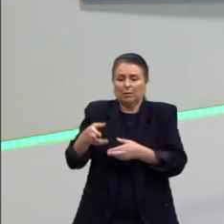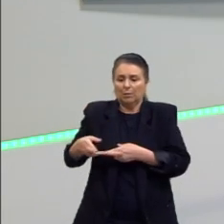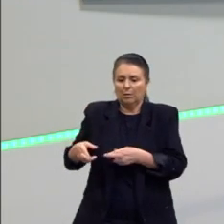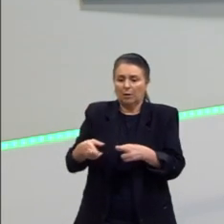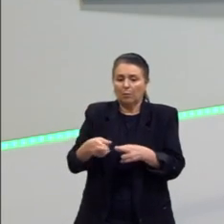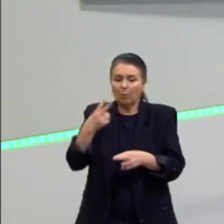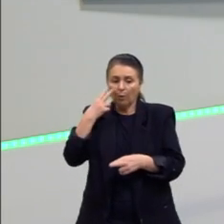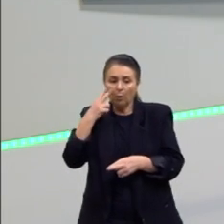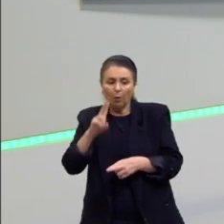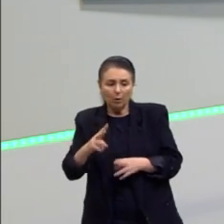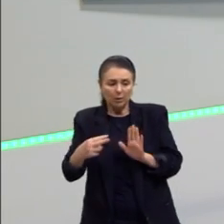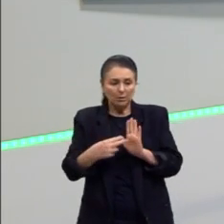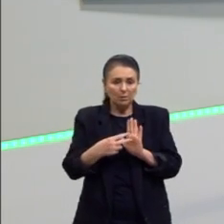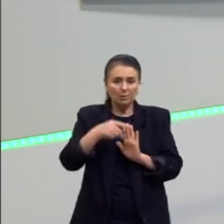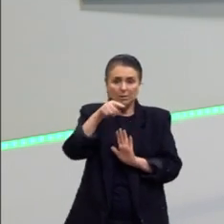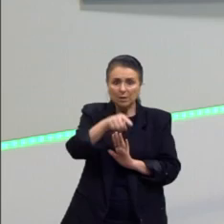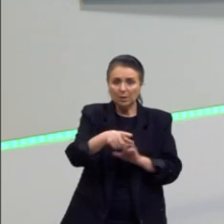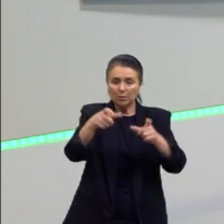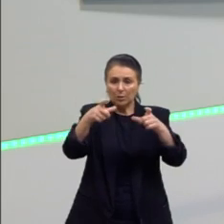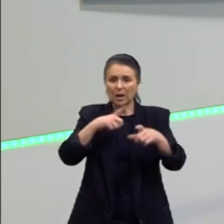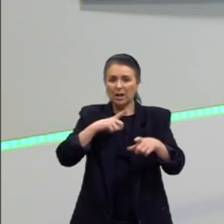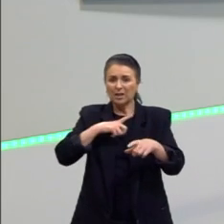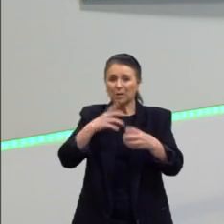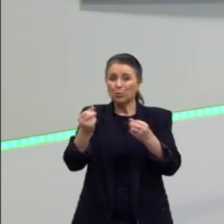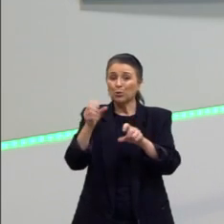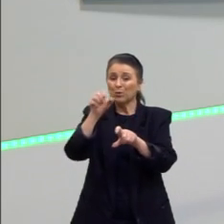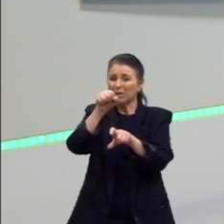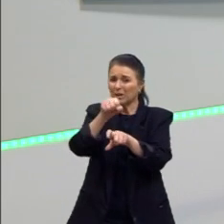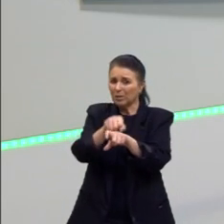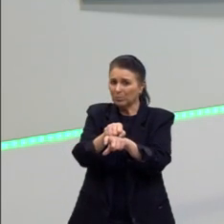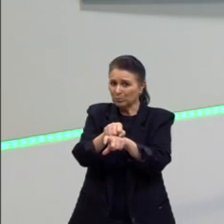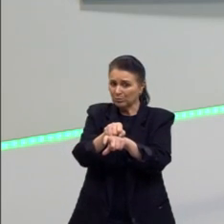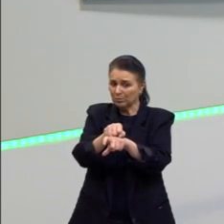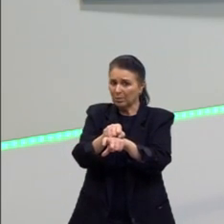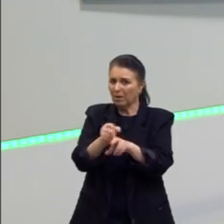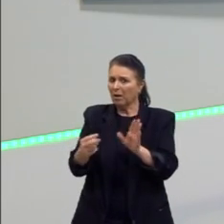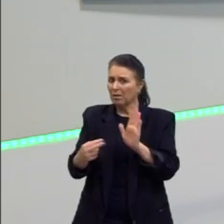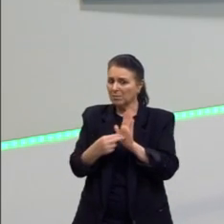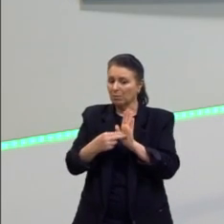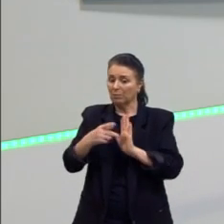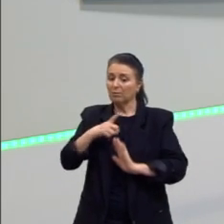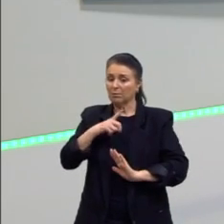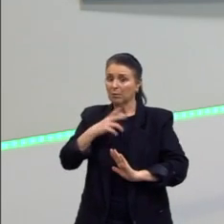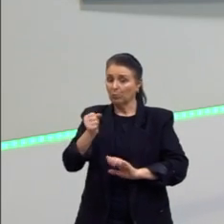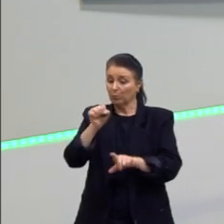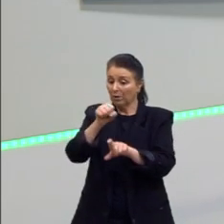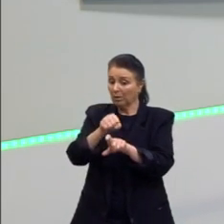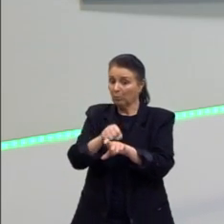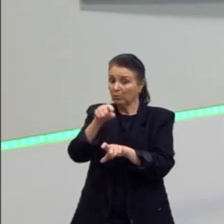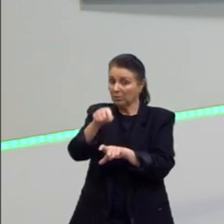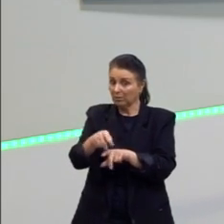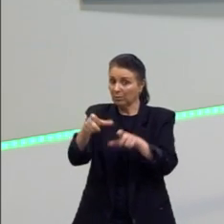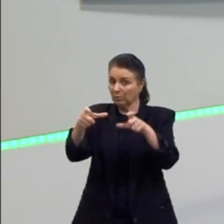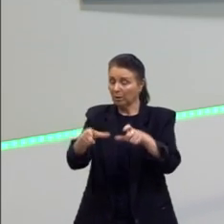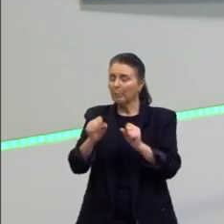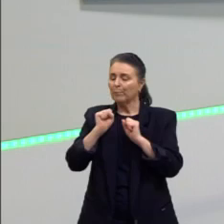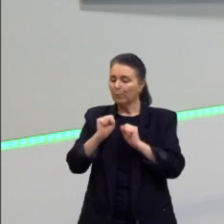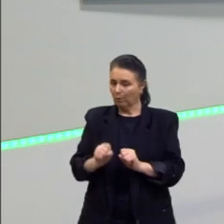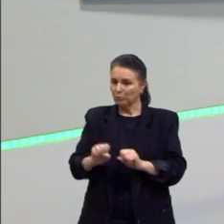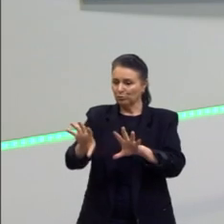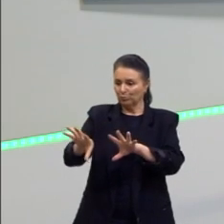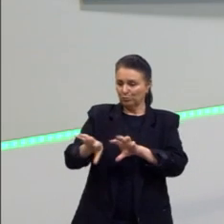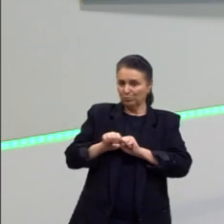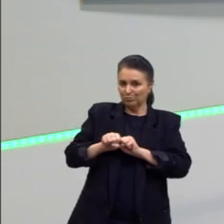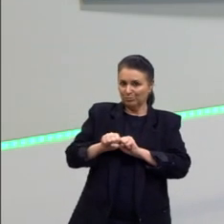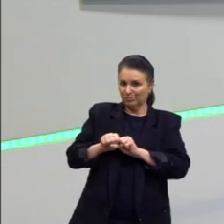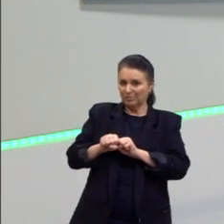presta atenção se nesse local ele tem bastante caramujos ou não, né? Então, se tem bastante caramujos, pode acontecer, então,